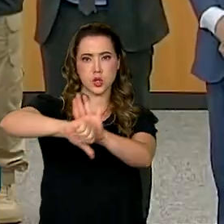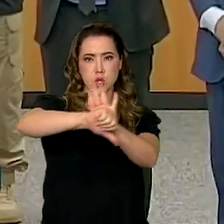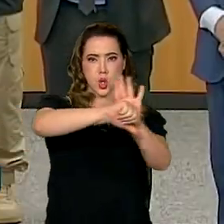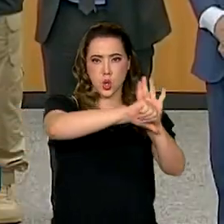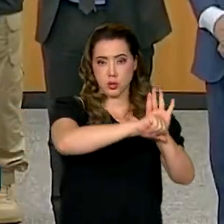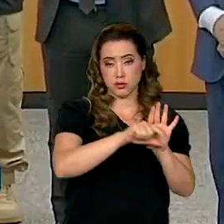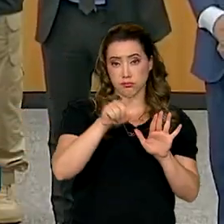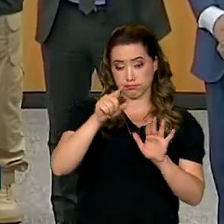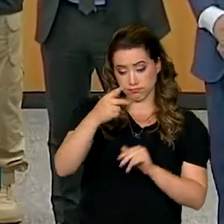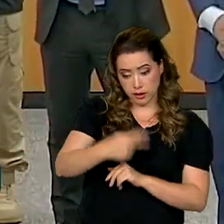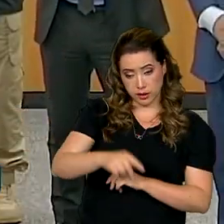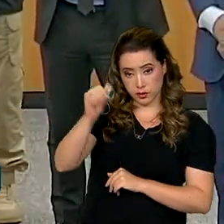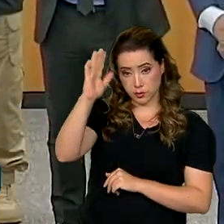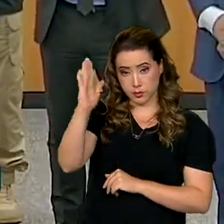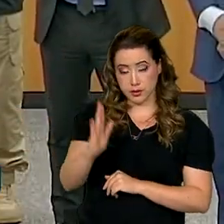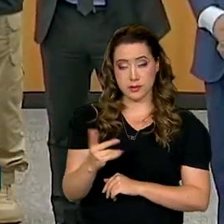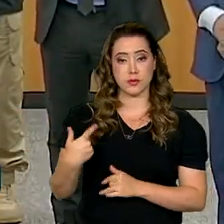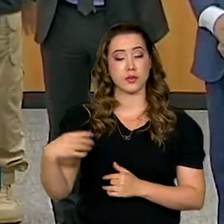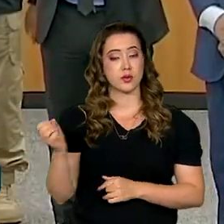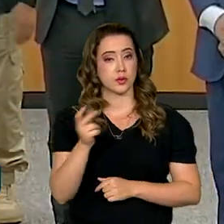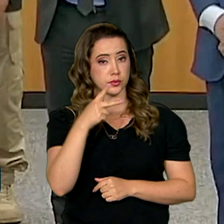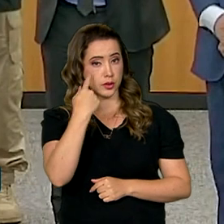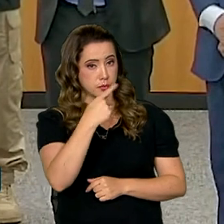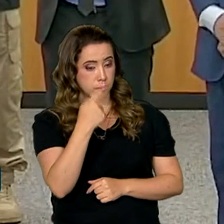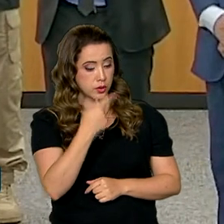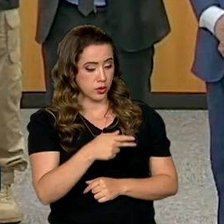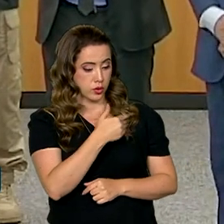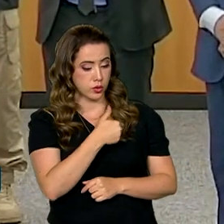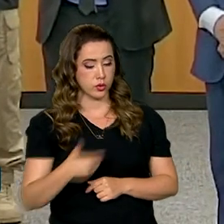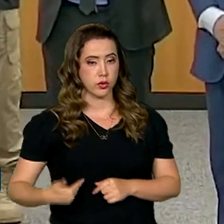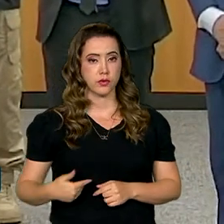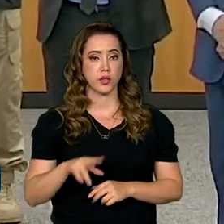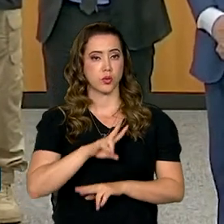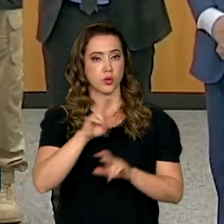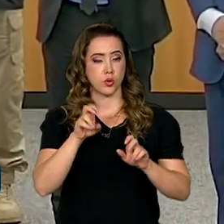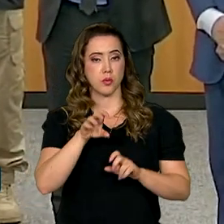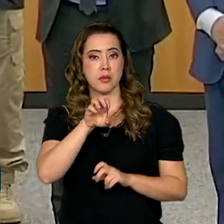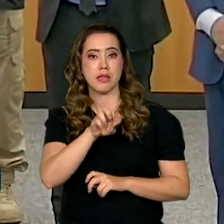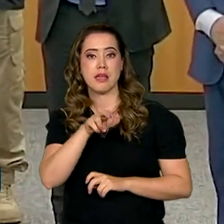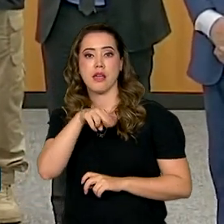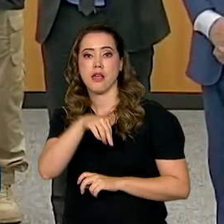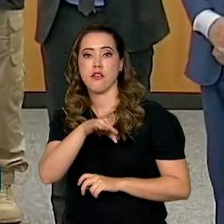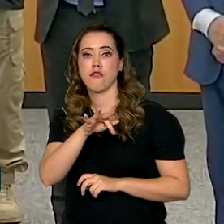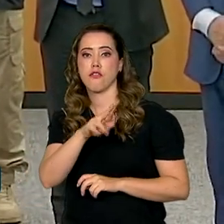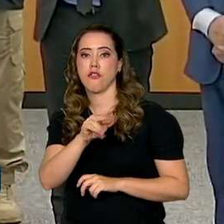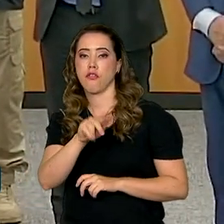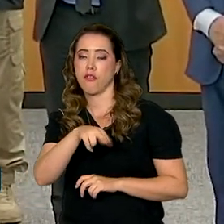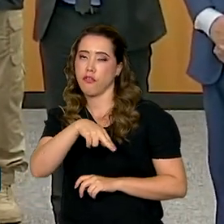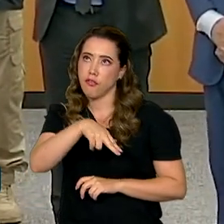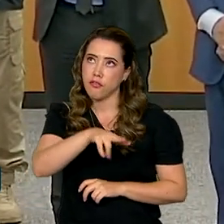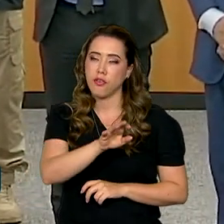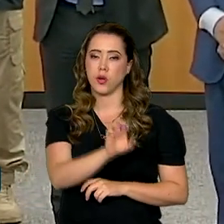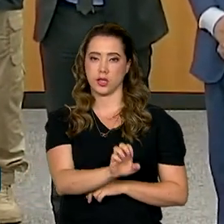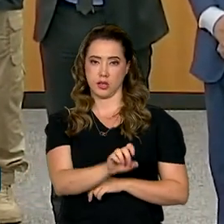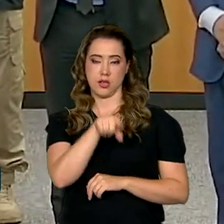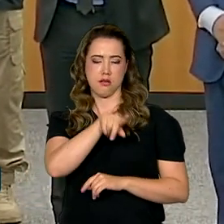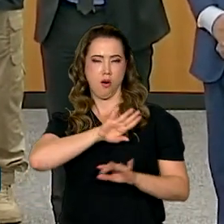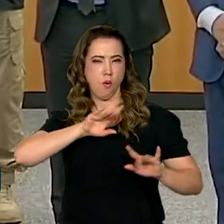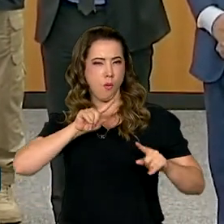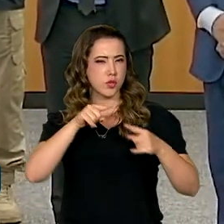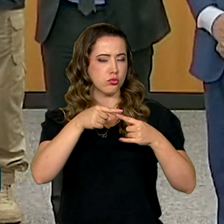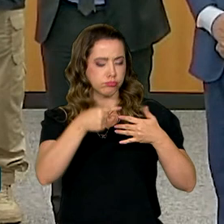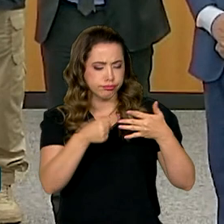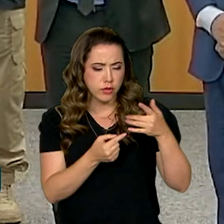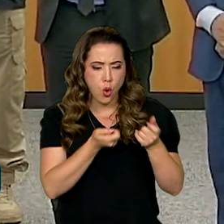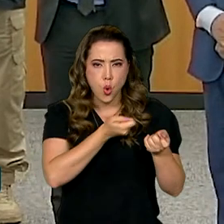A nova política pública, chamada de Enfoque, é baseada em um conjunto de ações para garantir